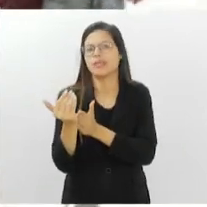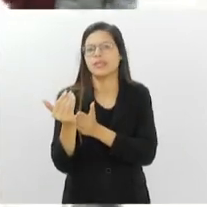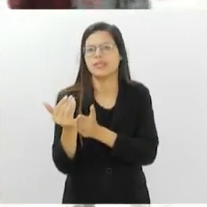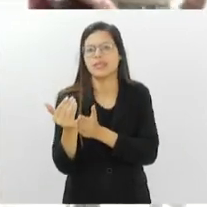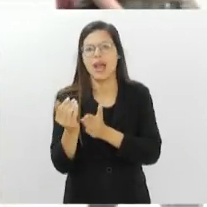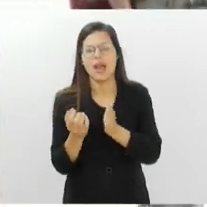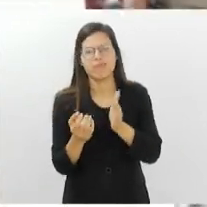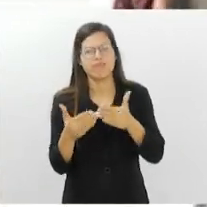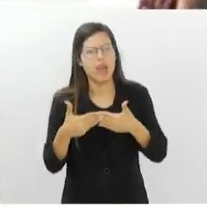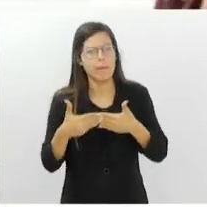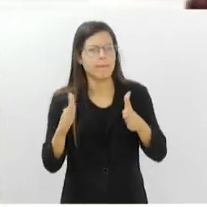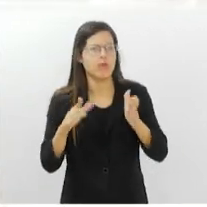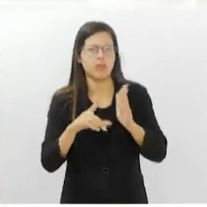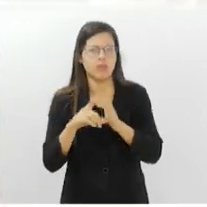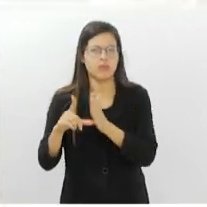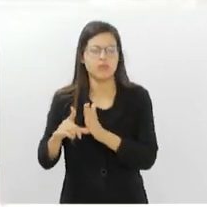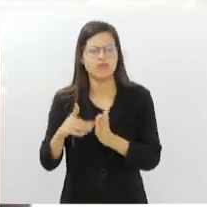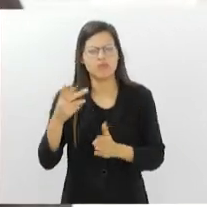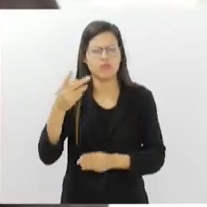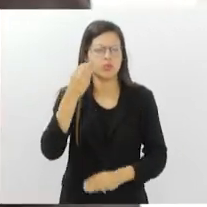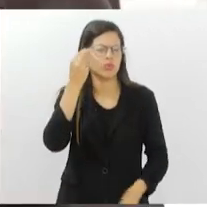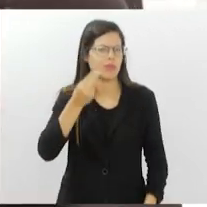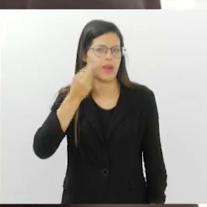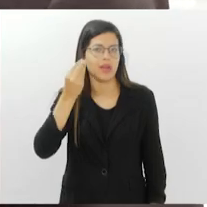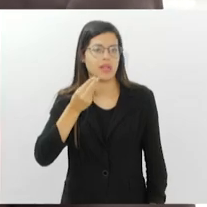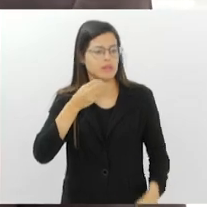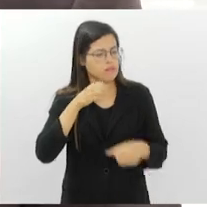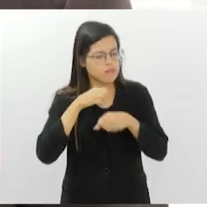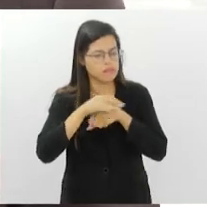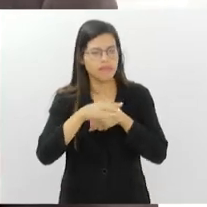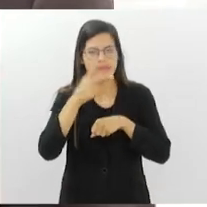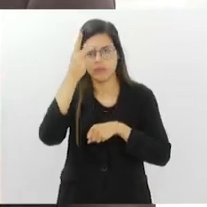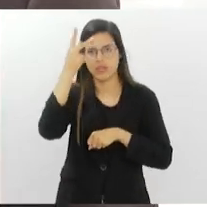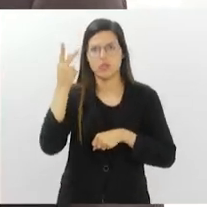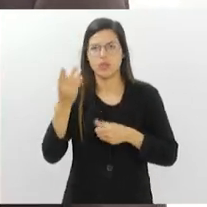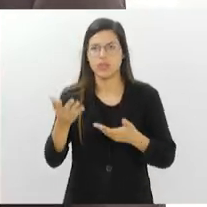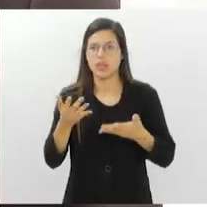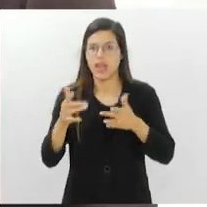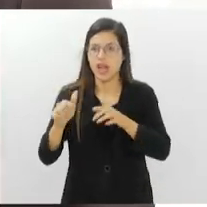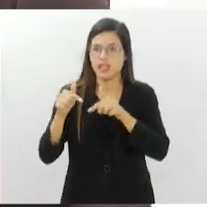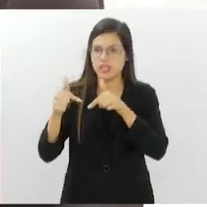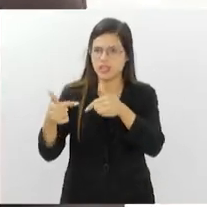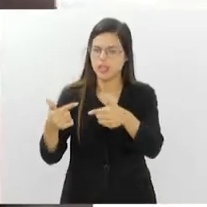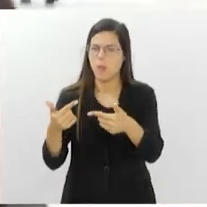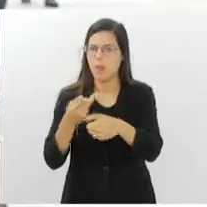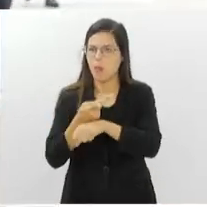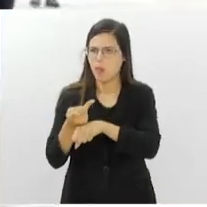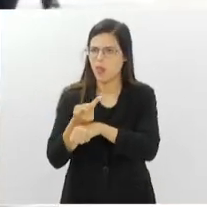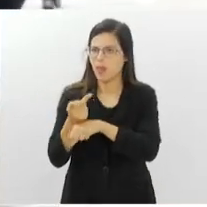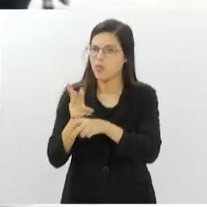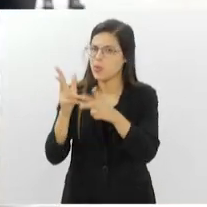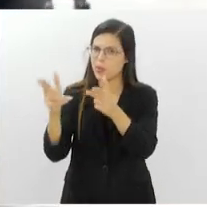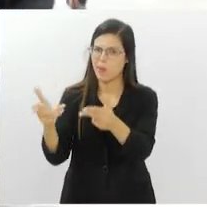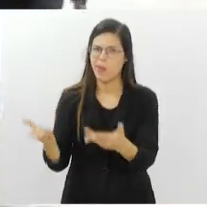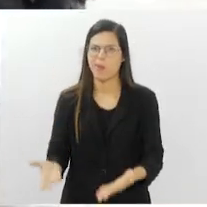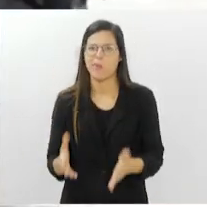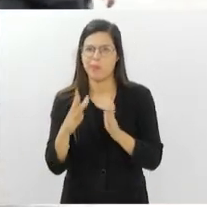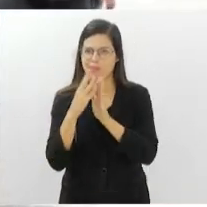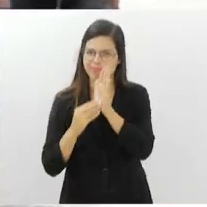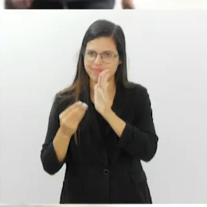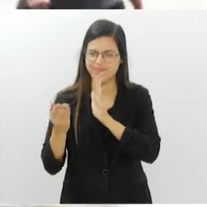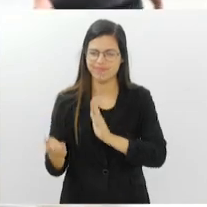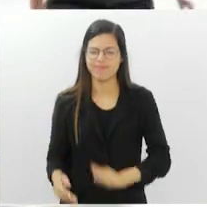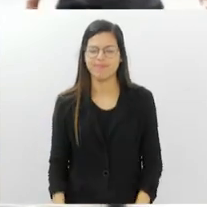experiência, o que você pode passar para essas outras pessoas que também estão em busca dessa iniciativa que você teve lá atrás? Então, Paulo, eu